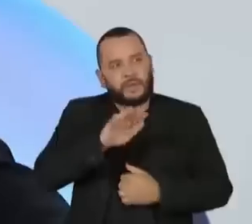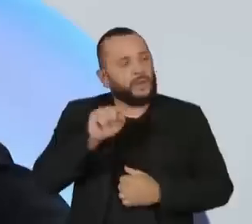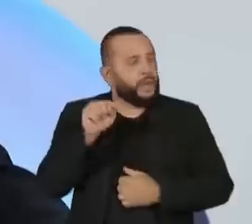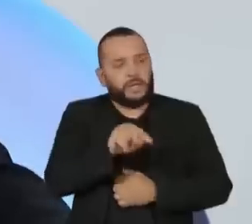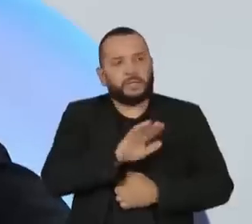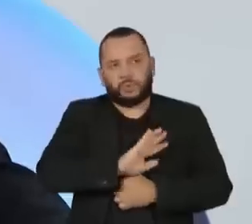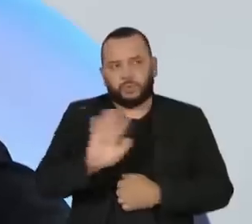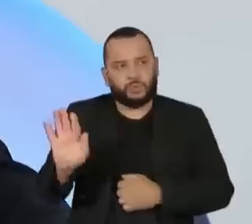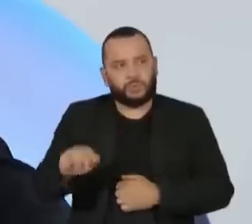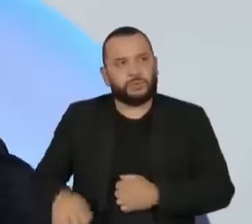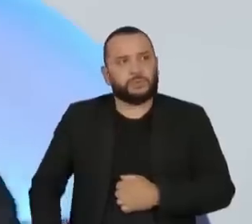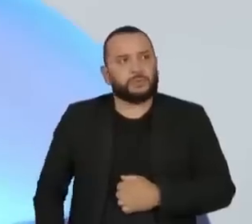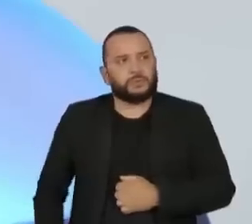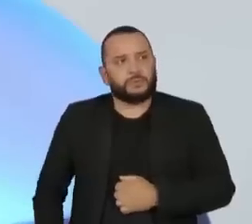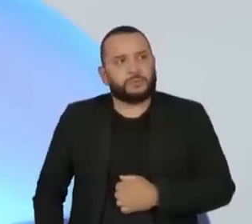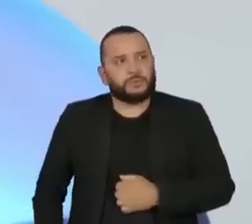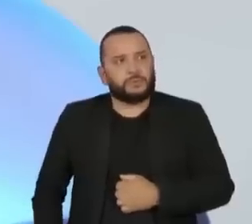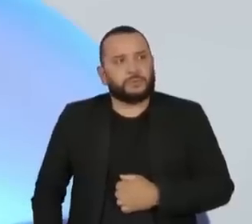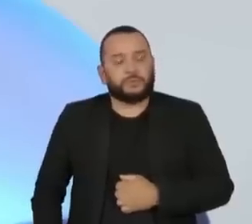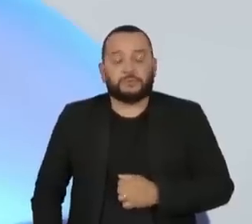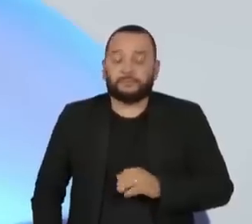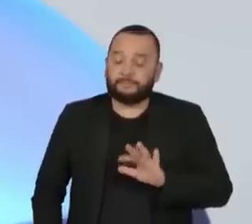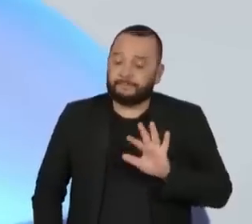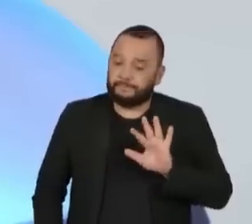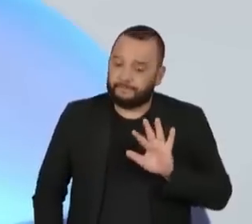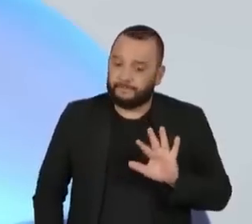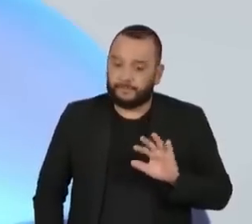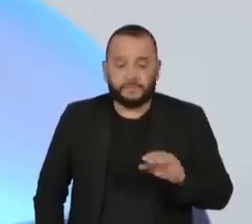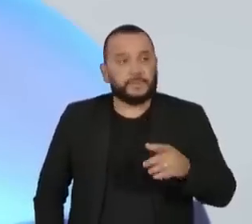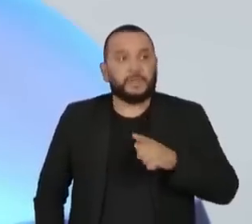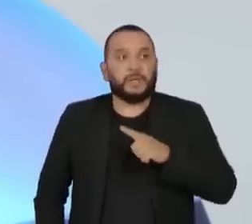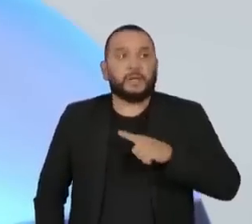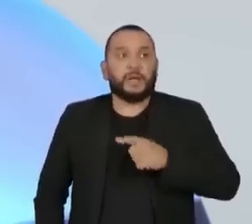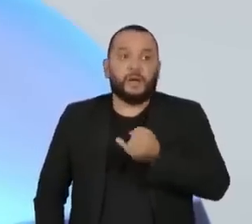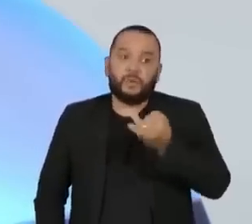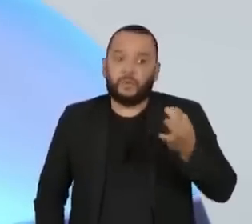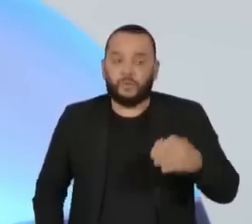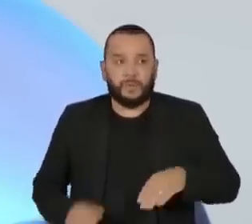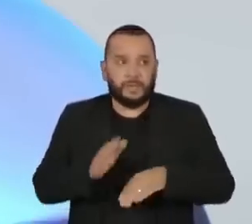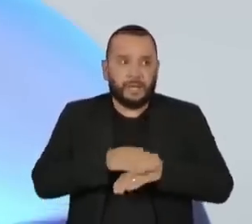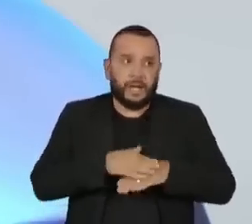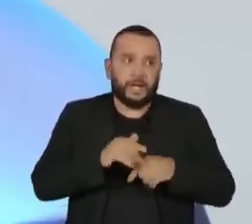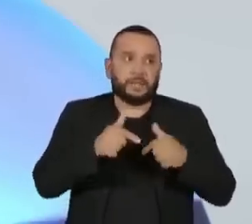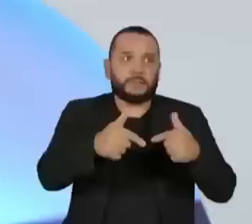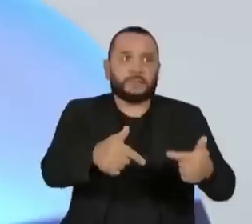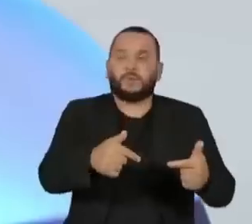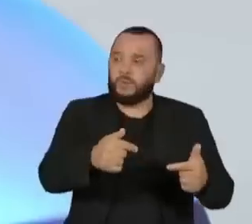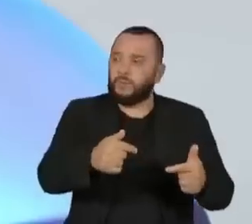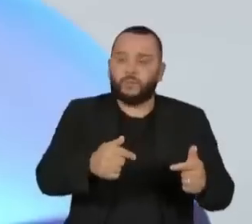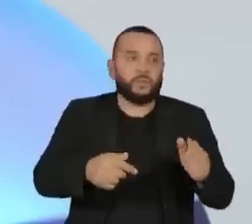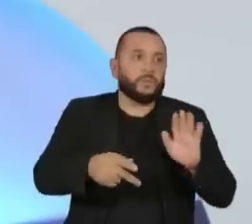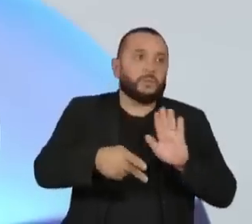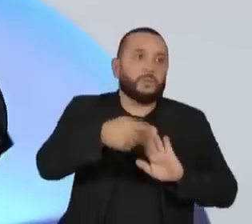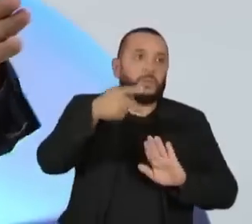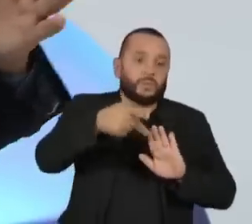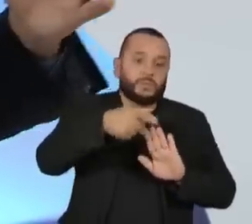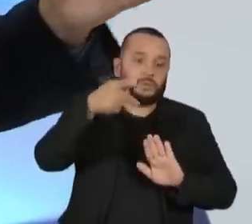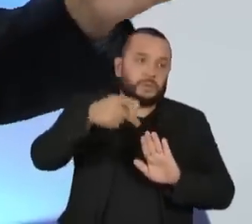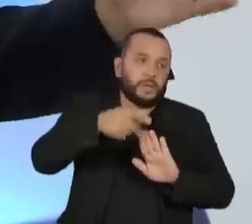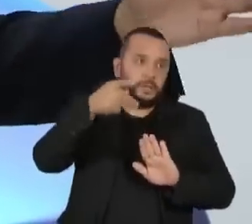que está escrito na Constituição. Por atos infralegais, portarias ministeriais, houve um